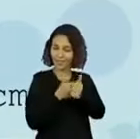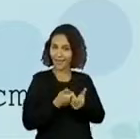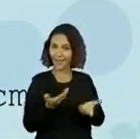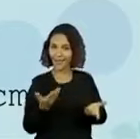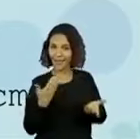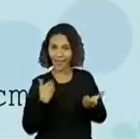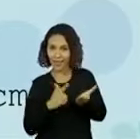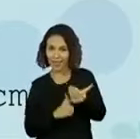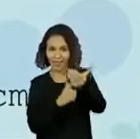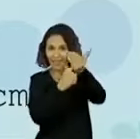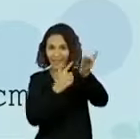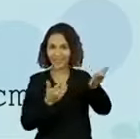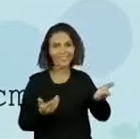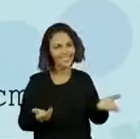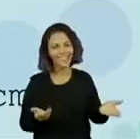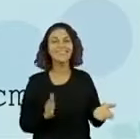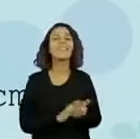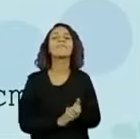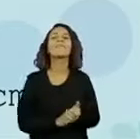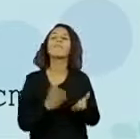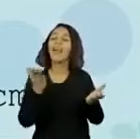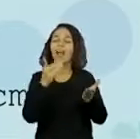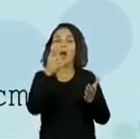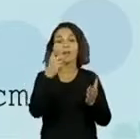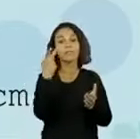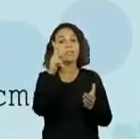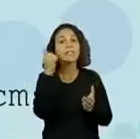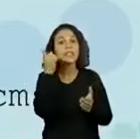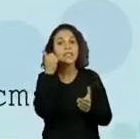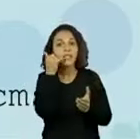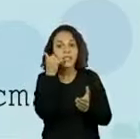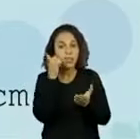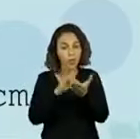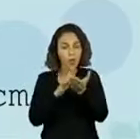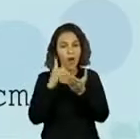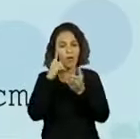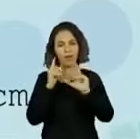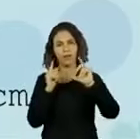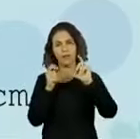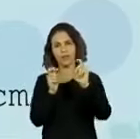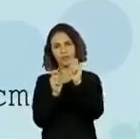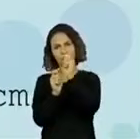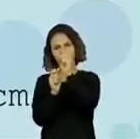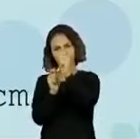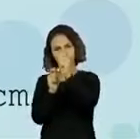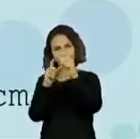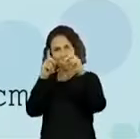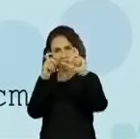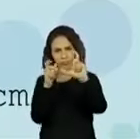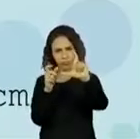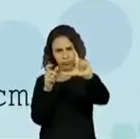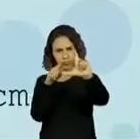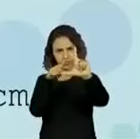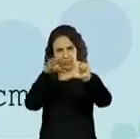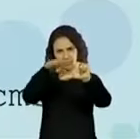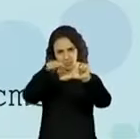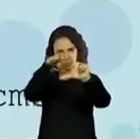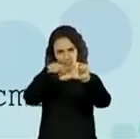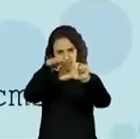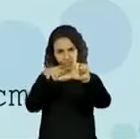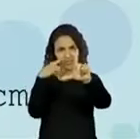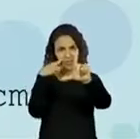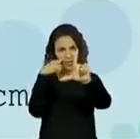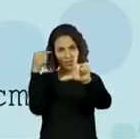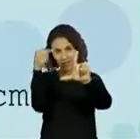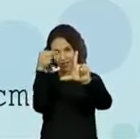Rodrigo vai que vai. Olha só. Pega o celular agora e aponta aqui para este QR Code. QR Code é este símbolo aqui. Deixa eu destacar para